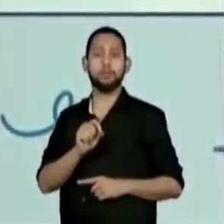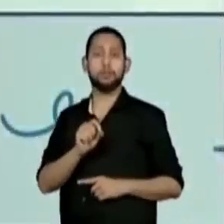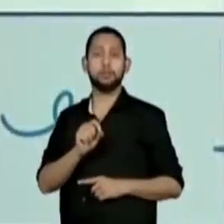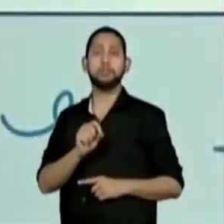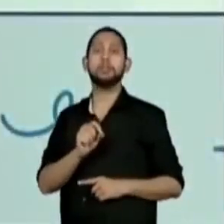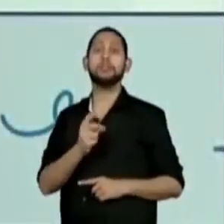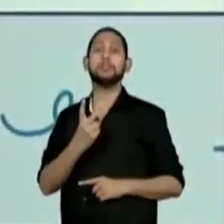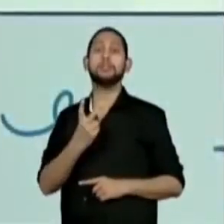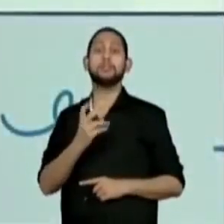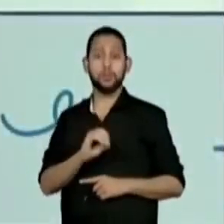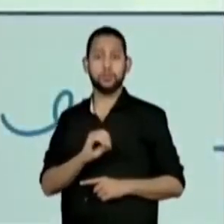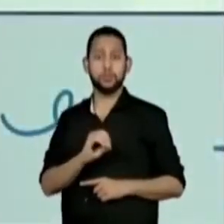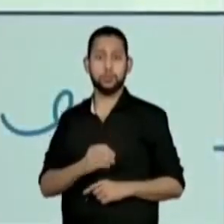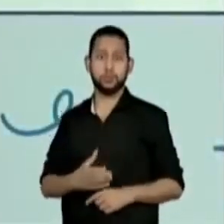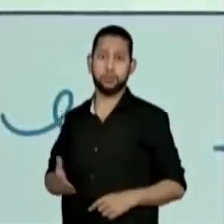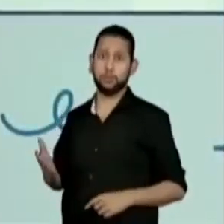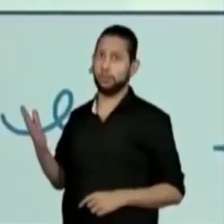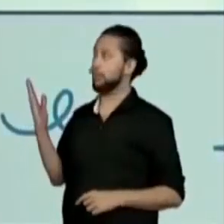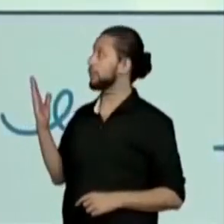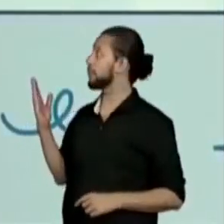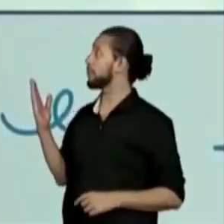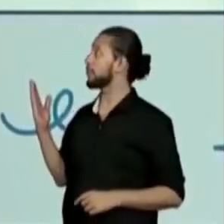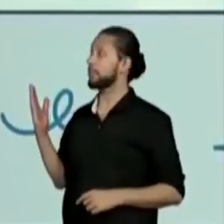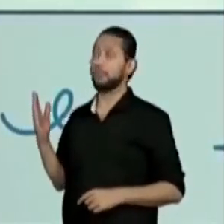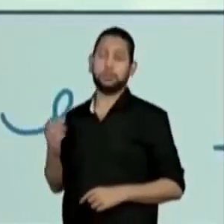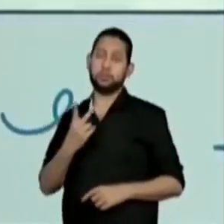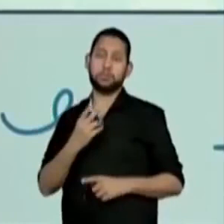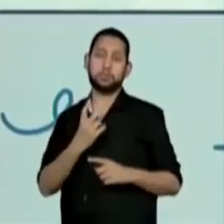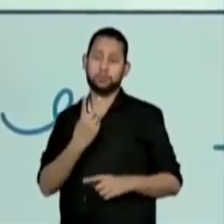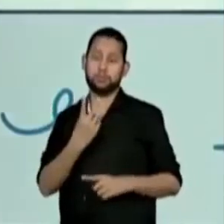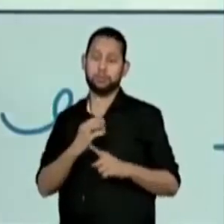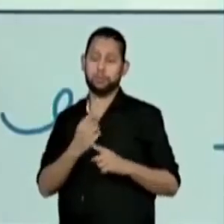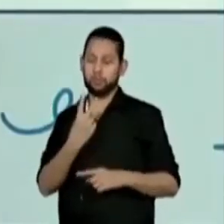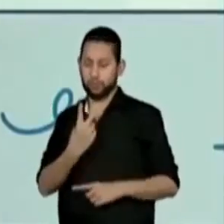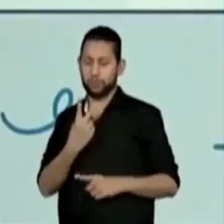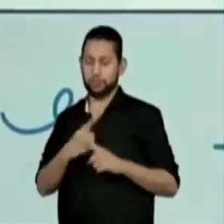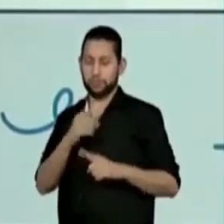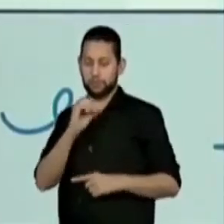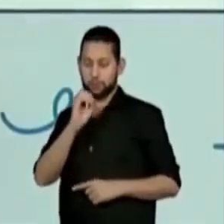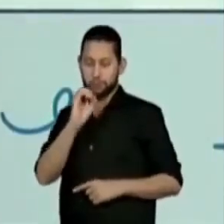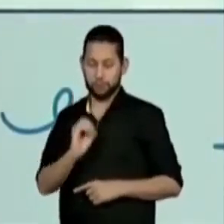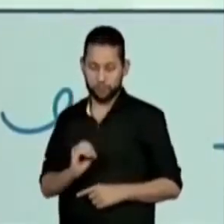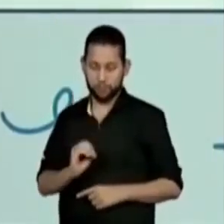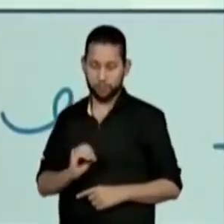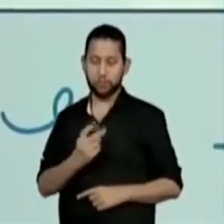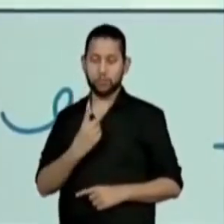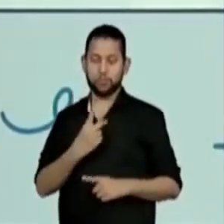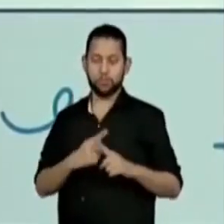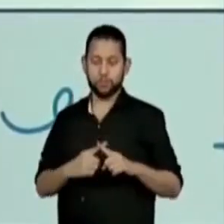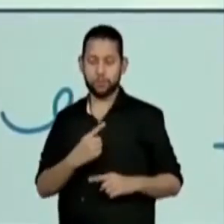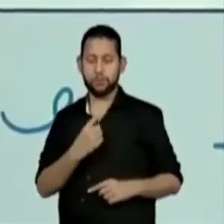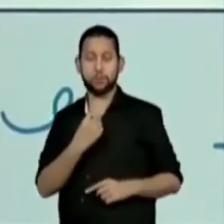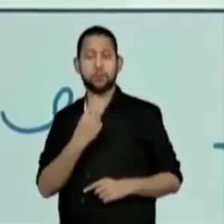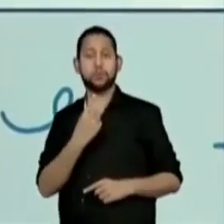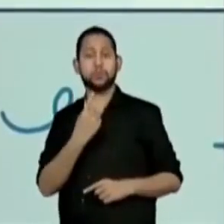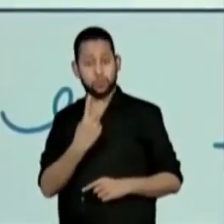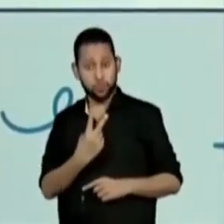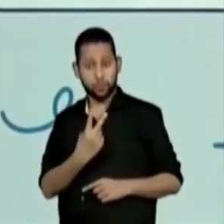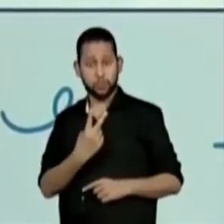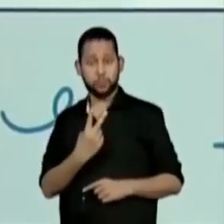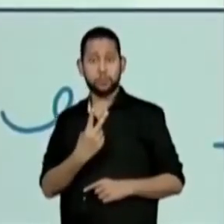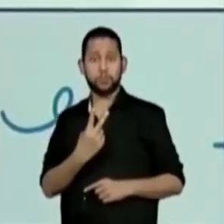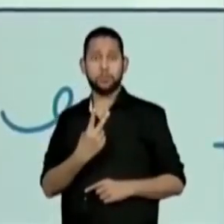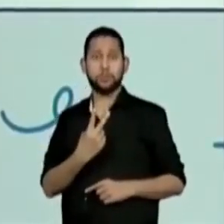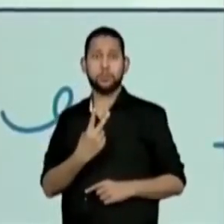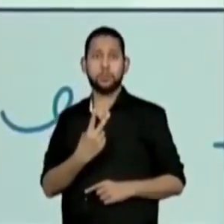2 vezes o 2 é igual a 4, certo? 2 vezes o 0. E aí? 2 vezes o 0 é igual a 0. E 1 vezes o 2